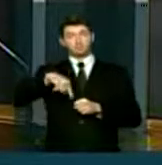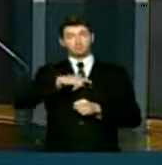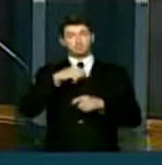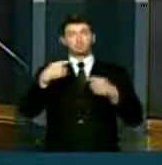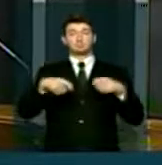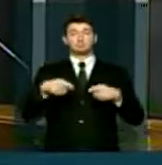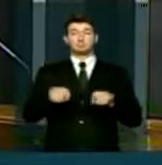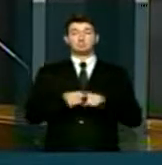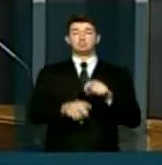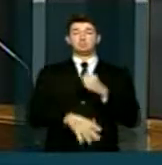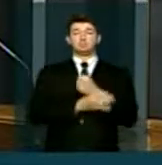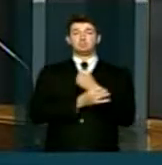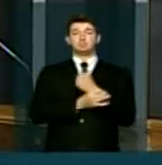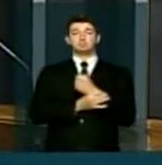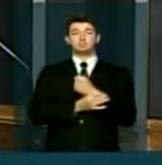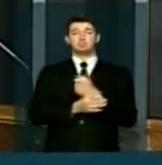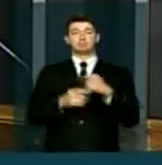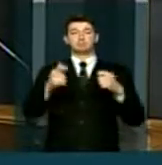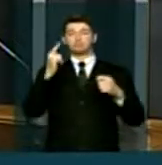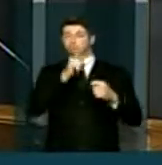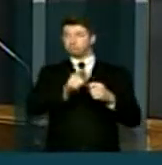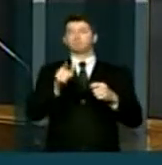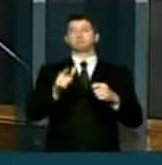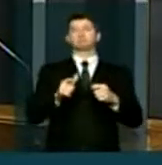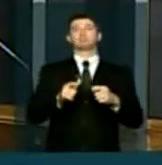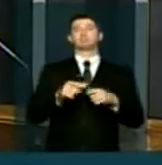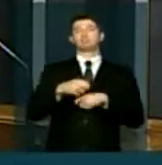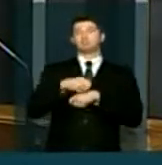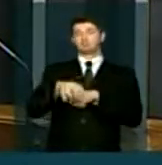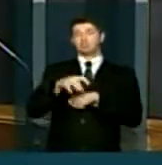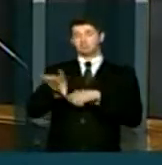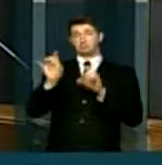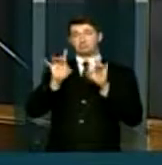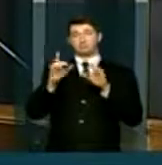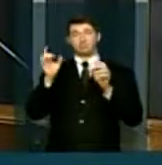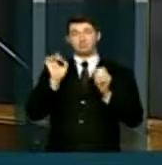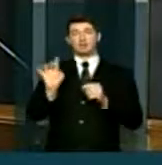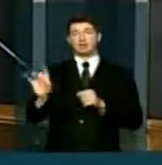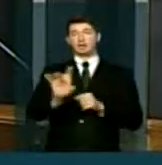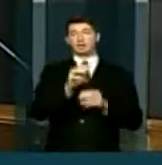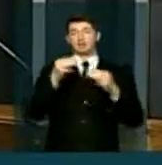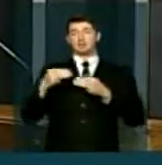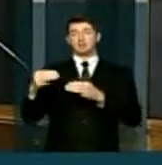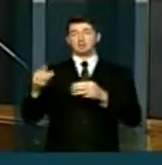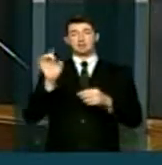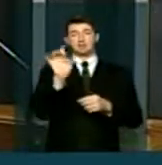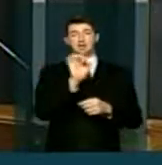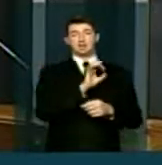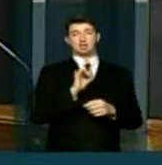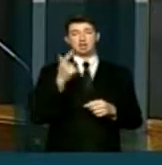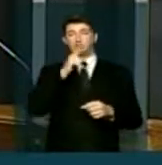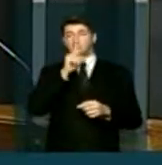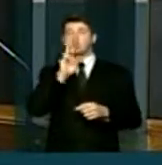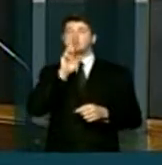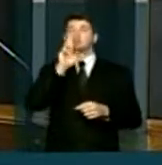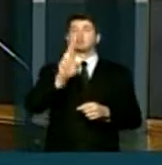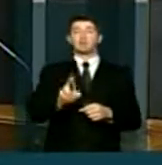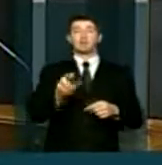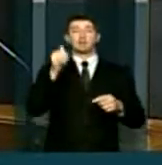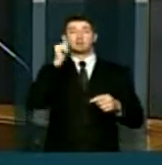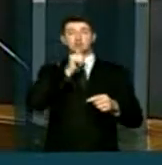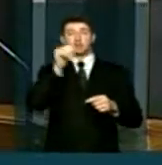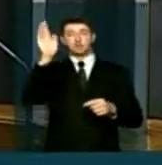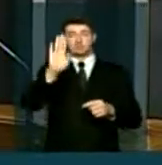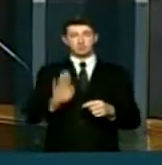nós devemos garantir uma dotação específica para cada ministério, para que nós possamos responder às